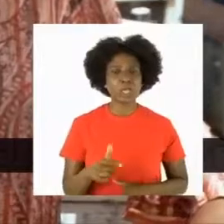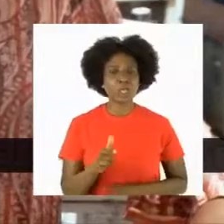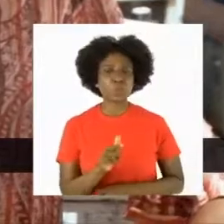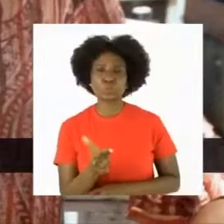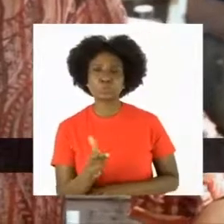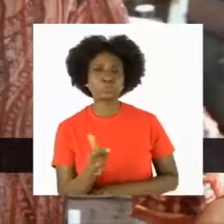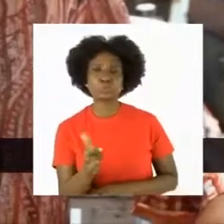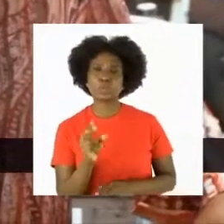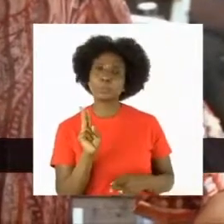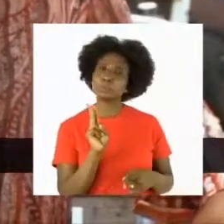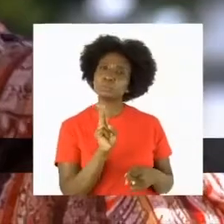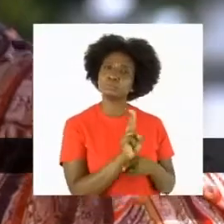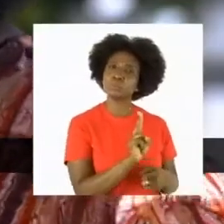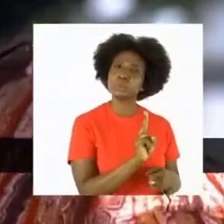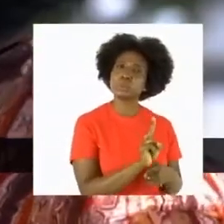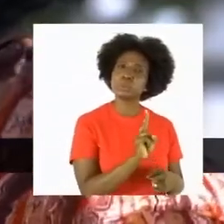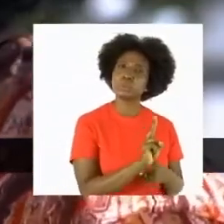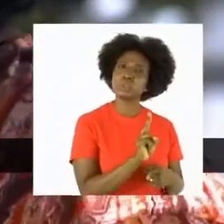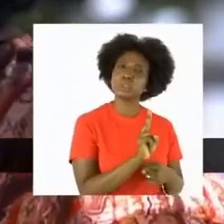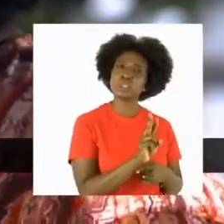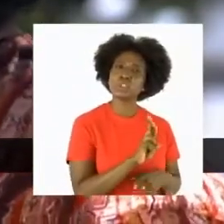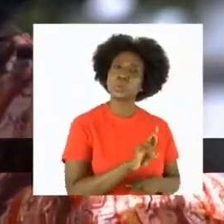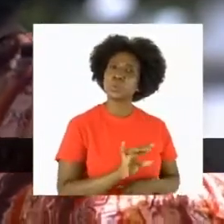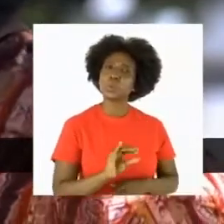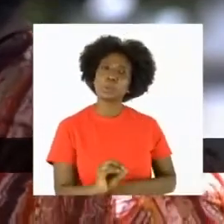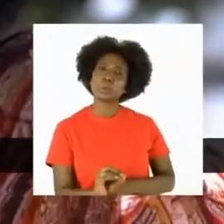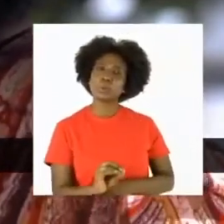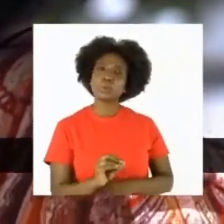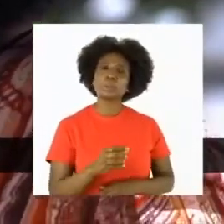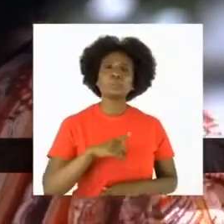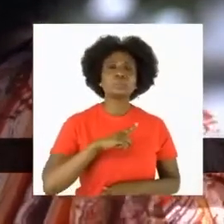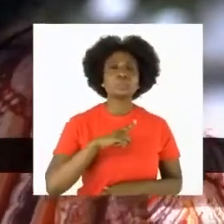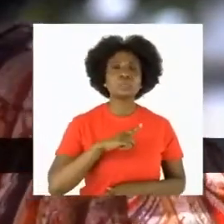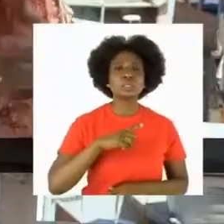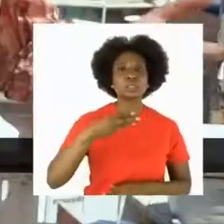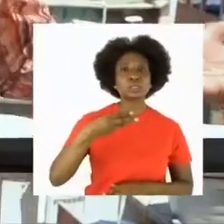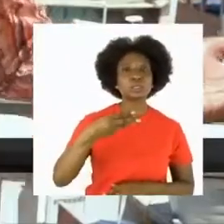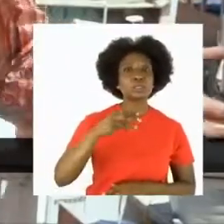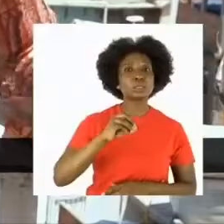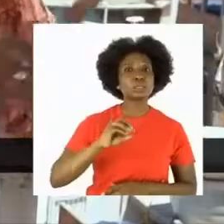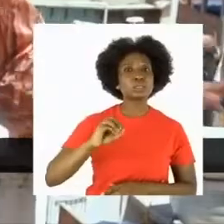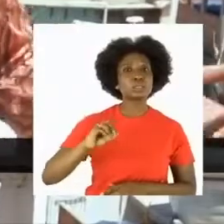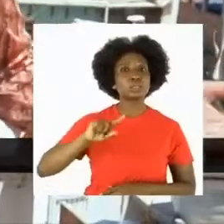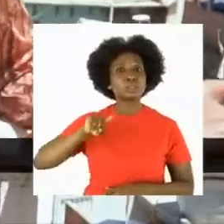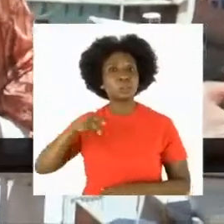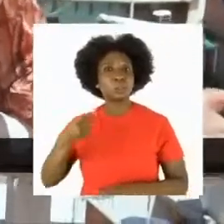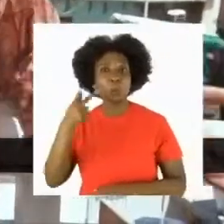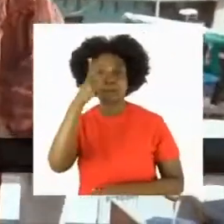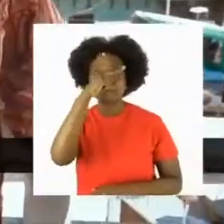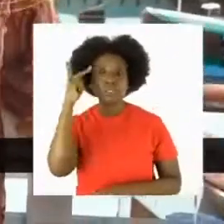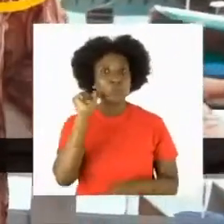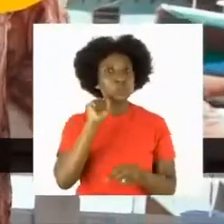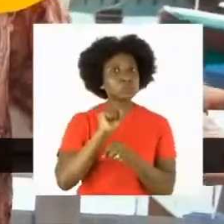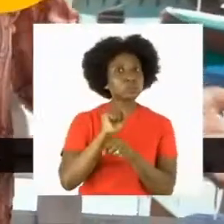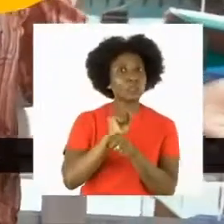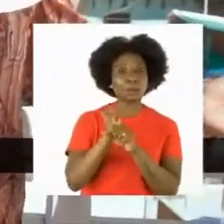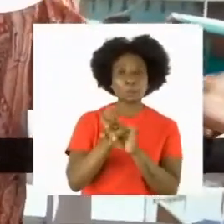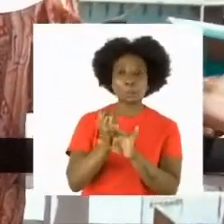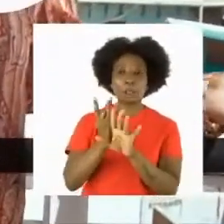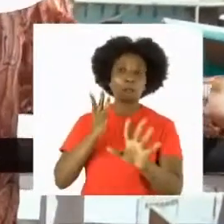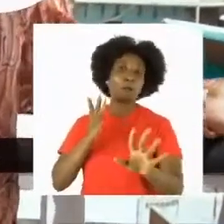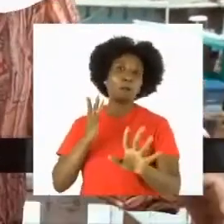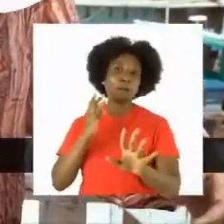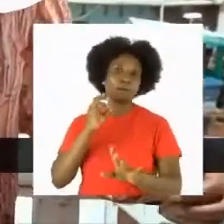proteger essa cidade. Nós temos 300 mil pessoas na fila esperando uma consulta. Você sabe disso. Se